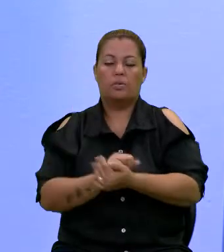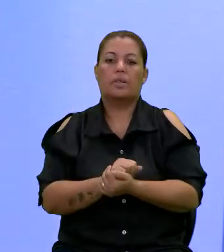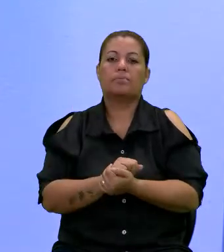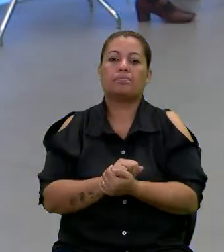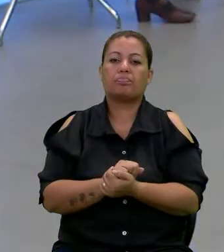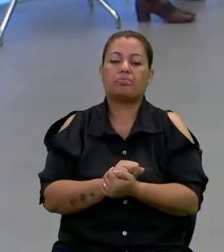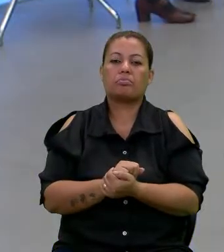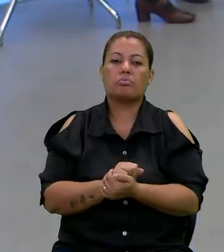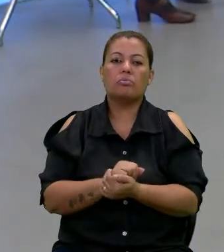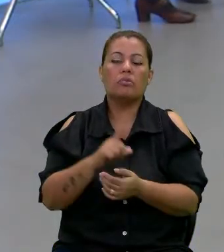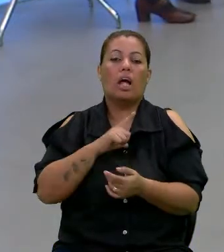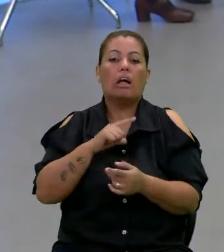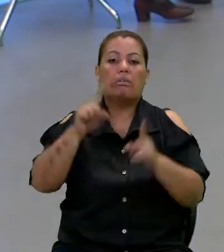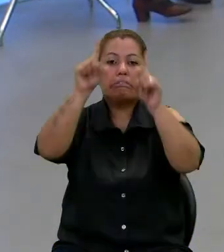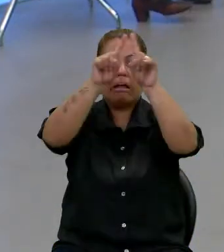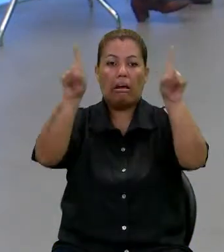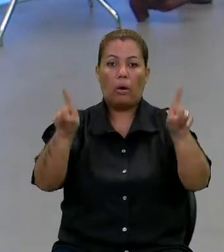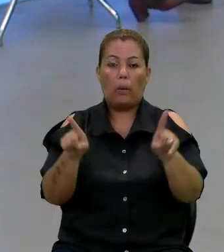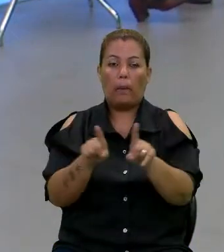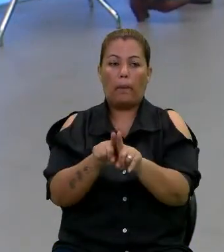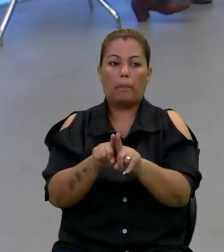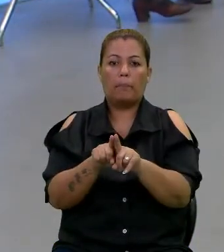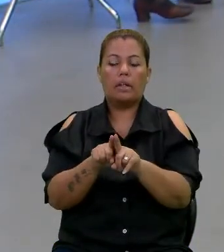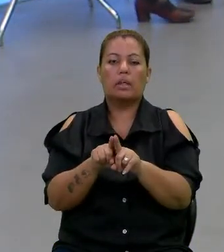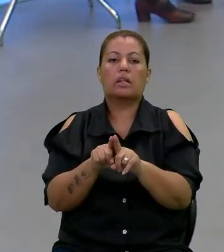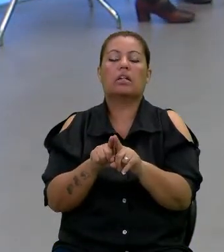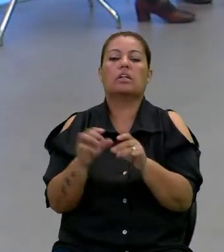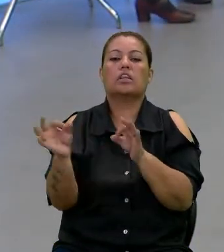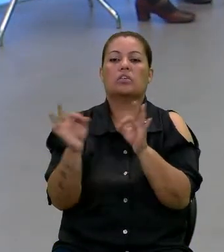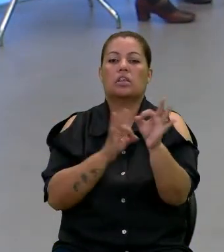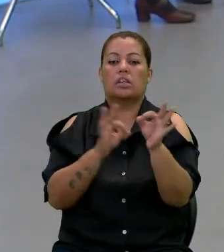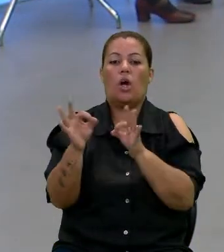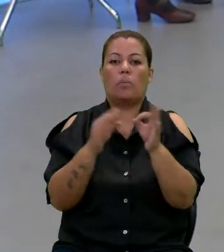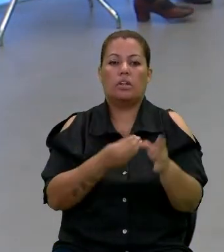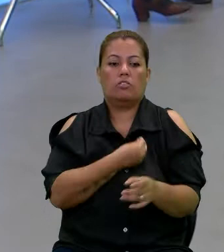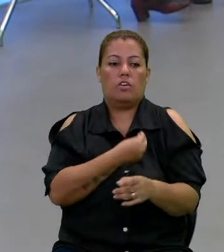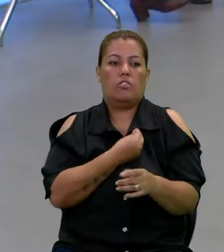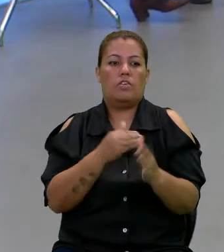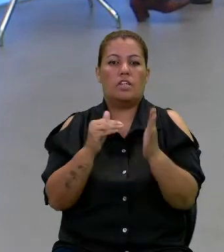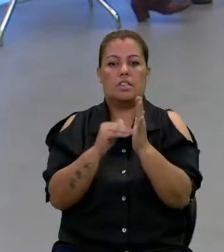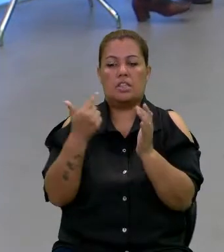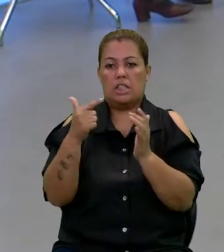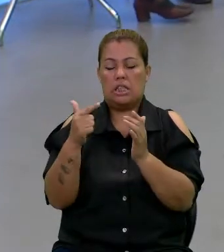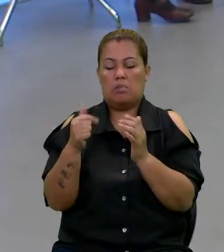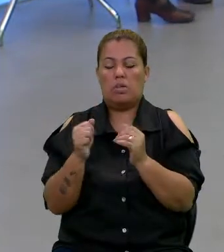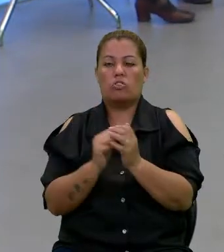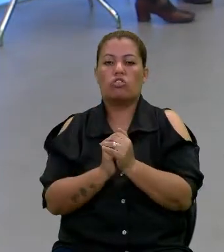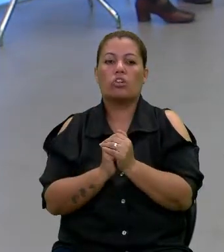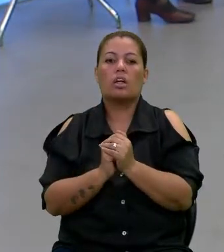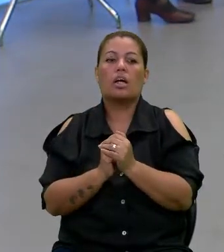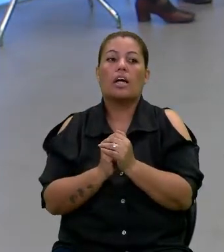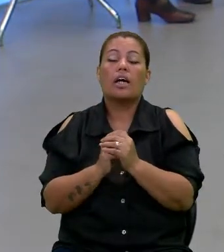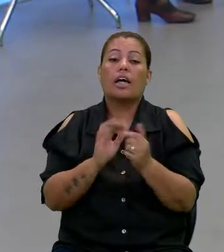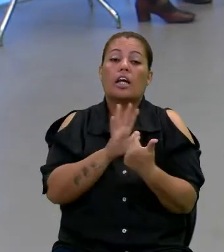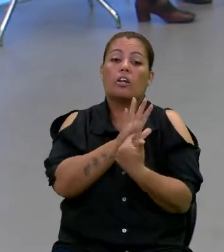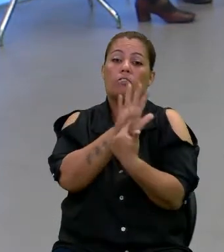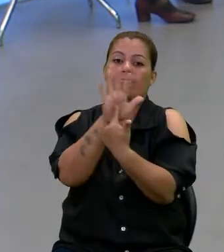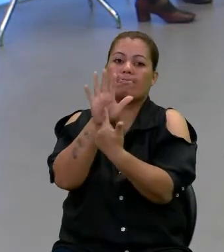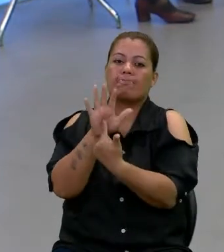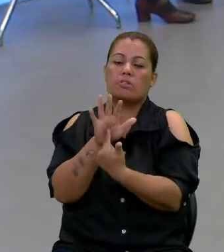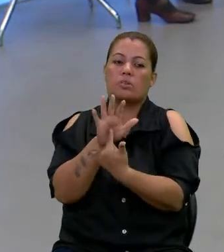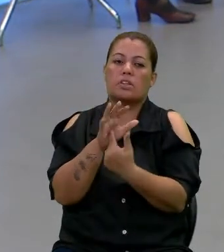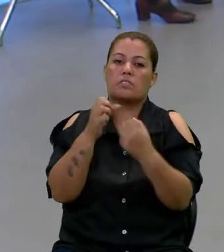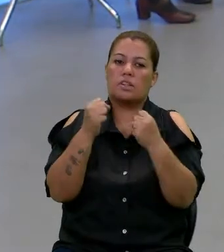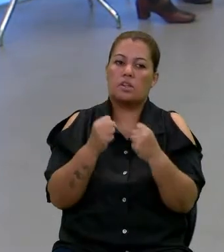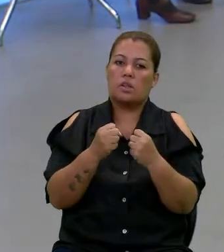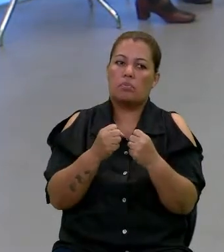Prefeitura, tem um banner que vai nos remeter ao plano Viver Sem Limite. O plano, ele vai ser, vocês